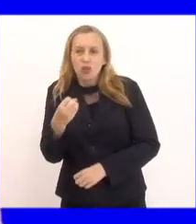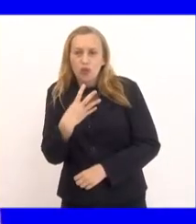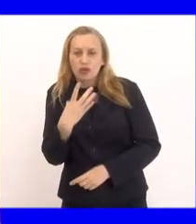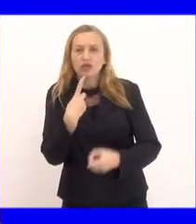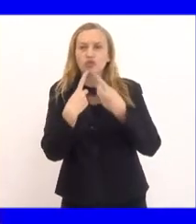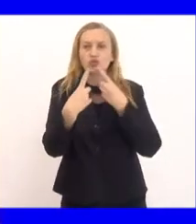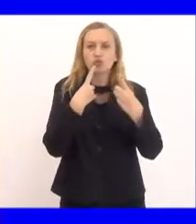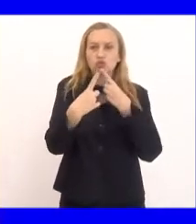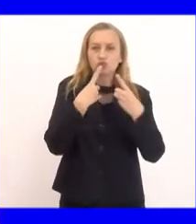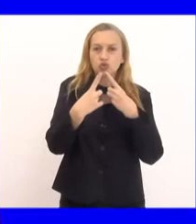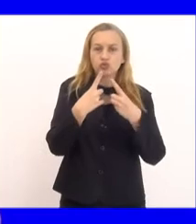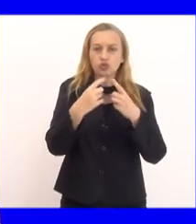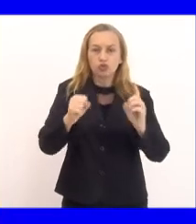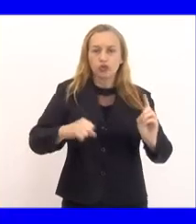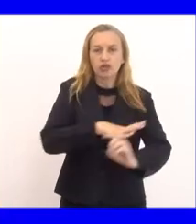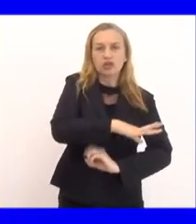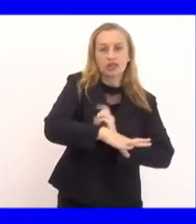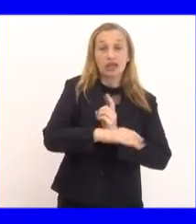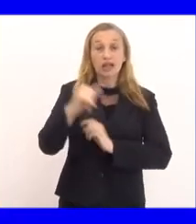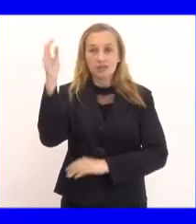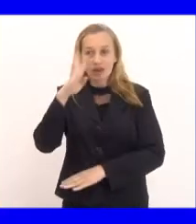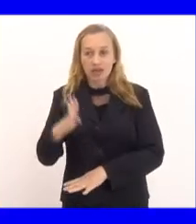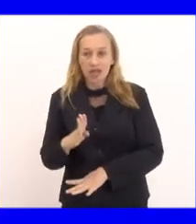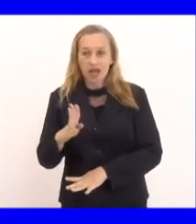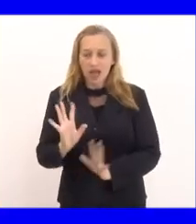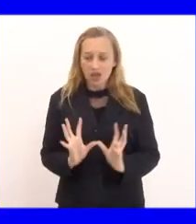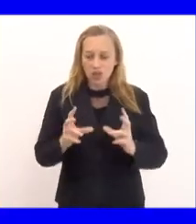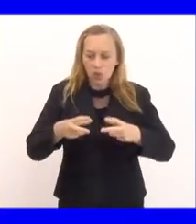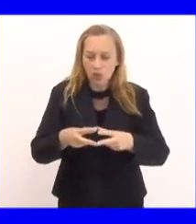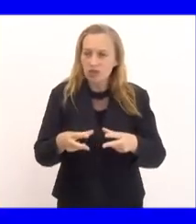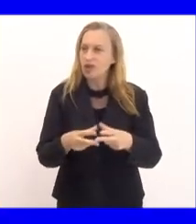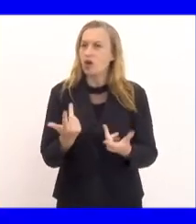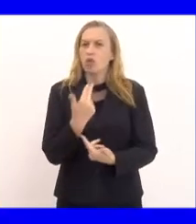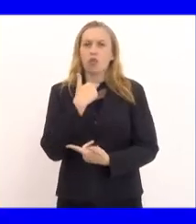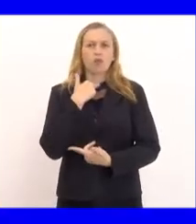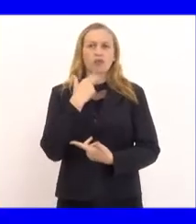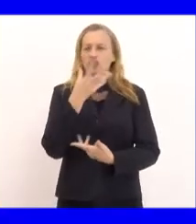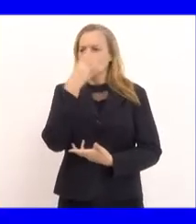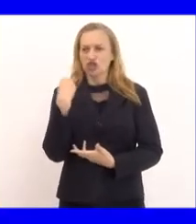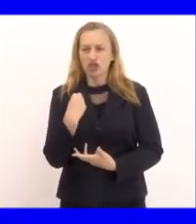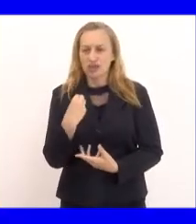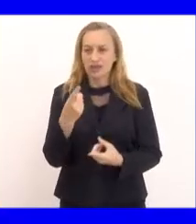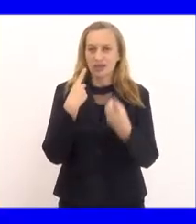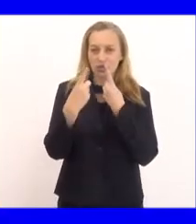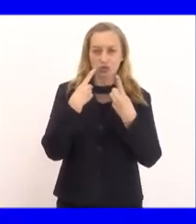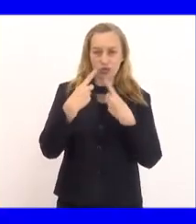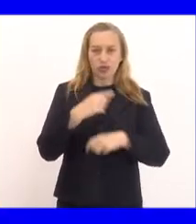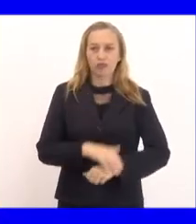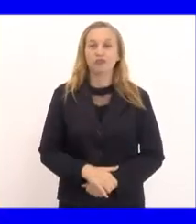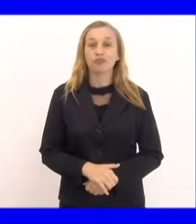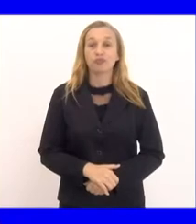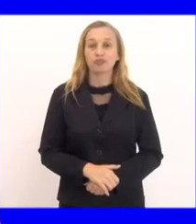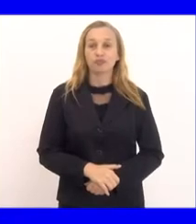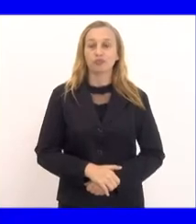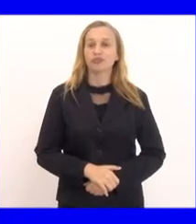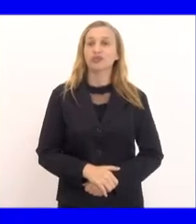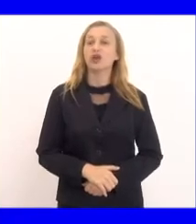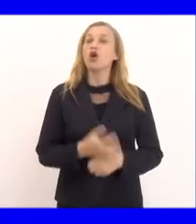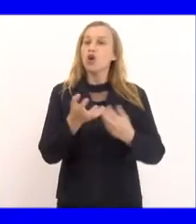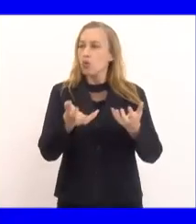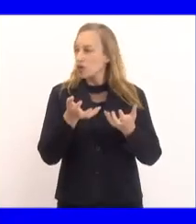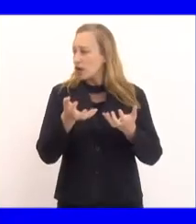debatido aí pela sociedade brasileira, né? E esta comissão não poderia ficar fora aí dessa discussão. Eu quero,